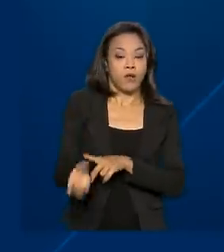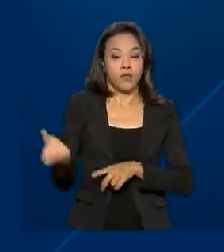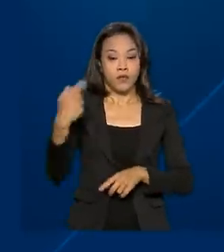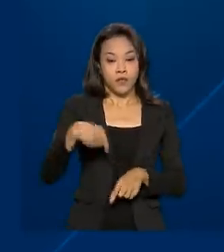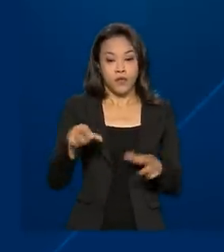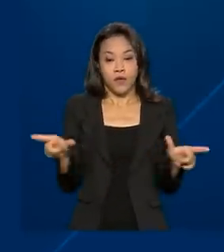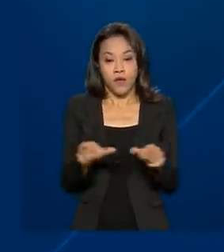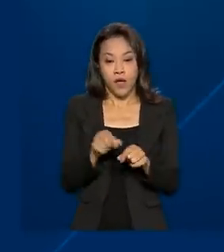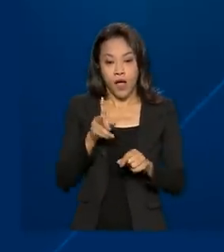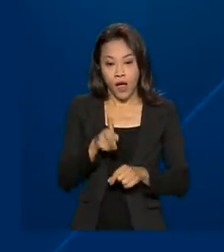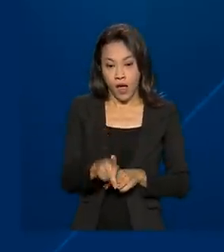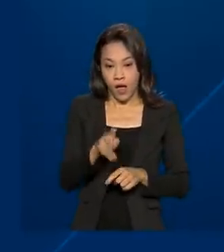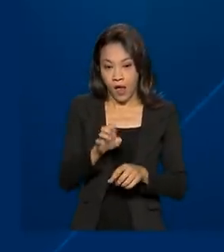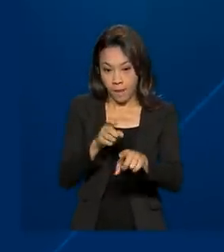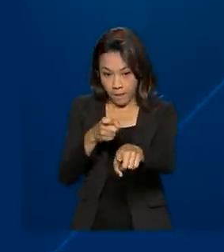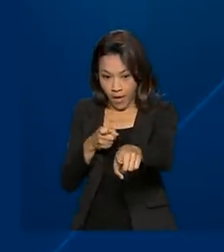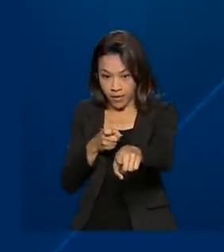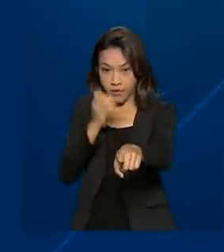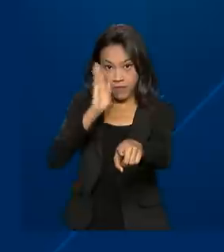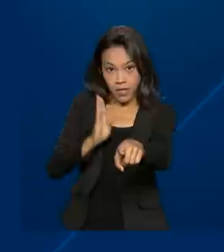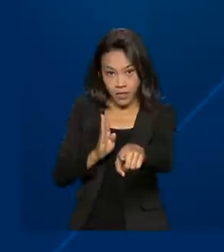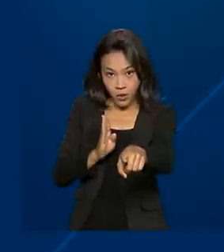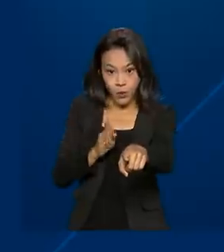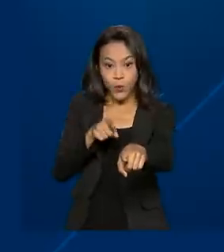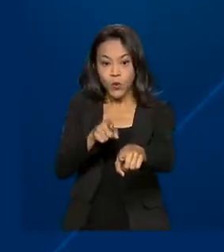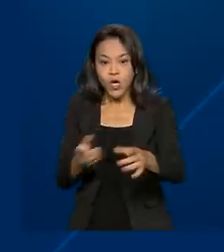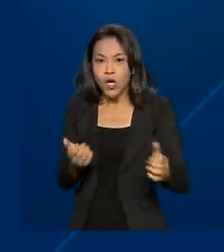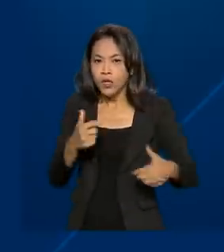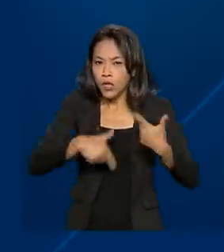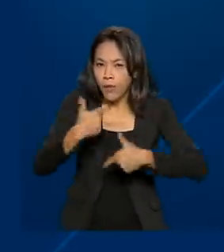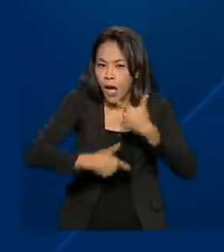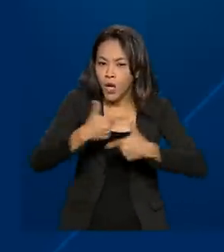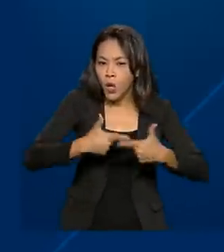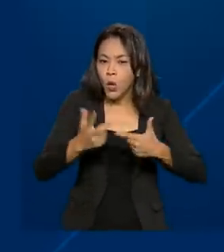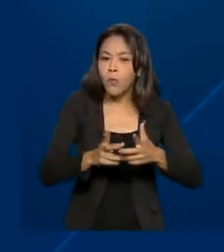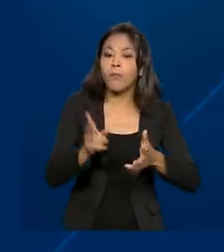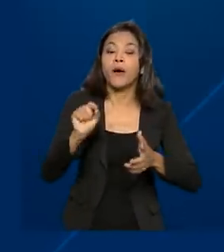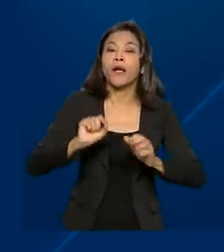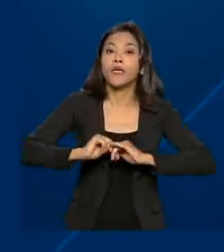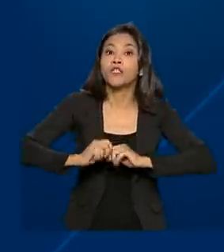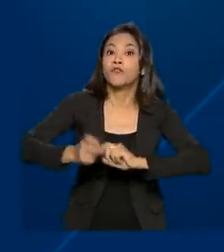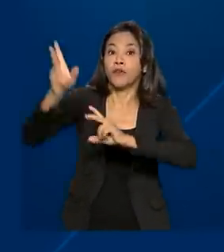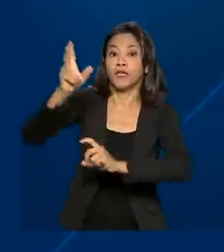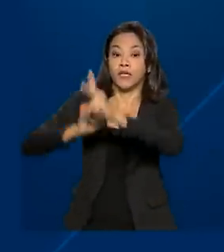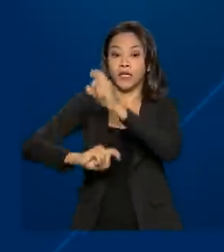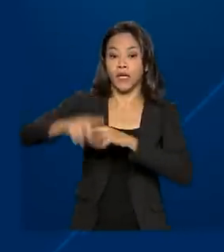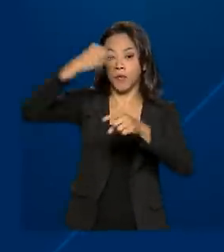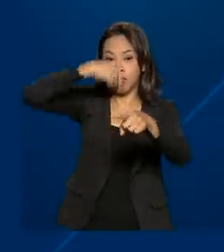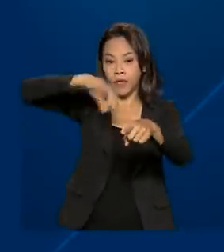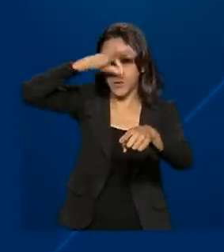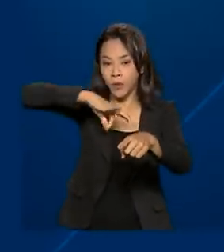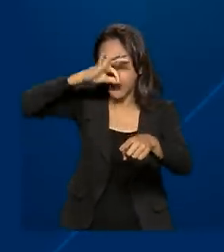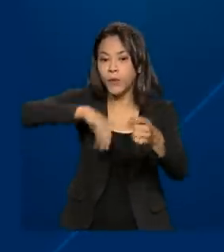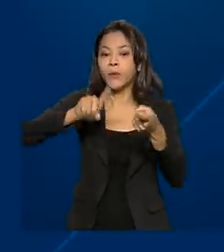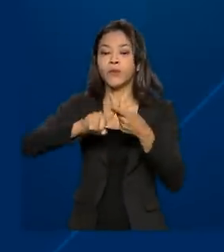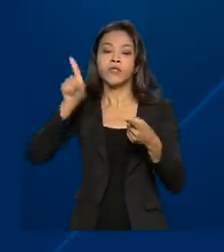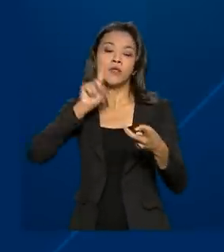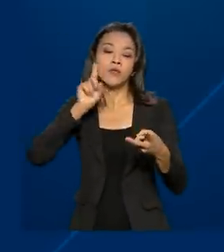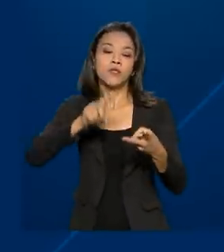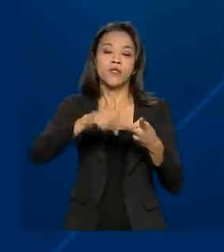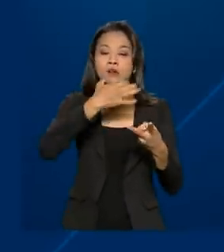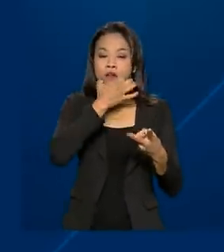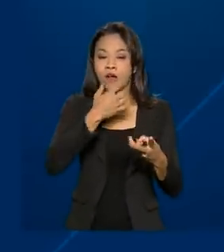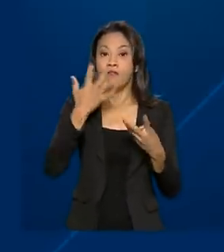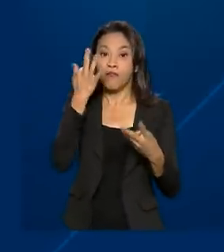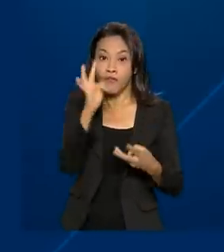Brasil trabalhou nos últimos três anos para expandir a venda de calçados brasileiros para o Peru, Estados Unidos, Grã-Bretanha,